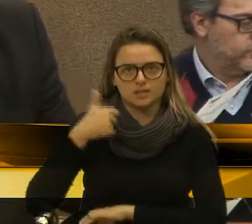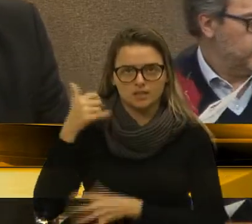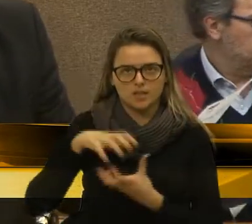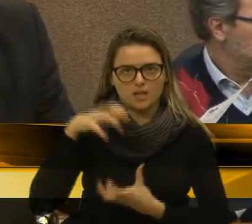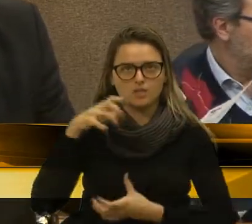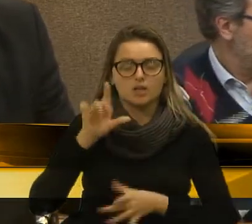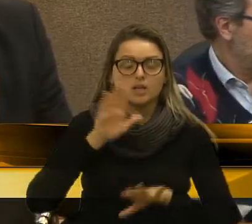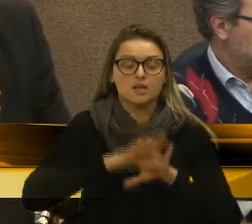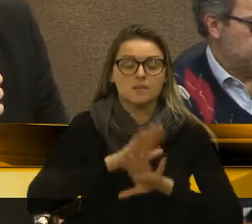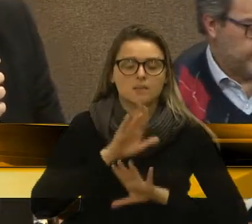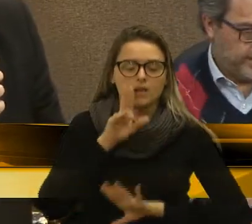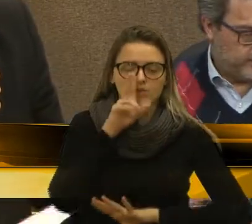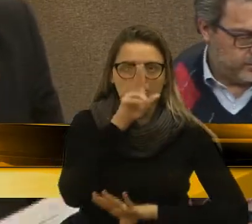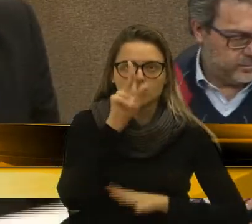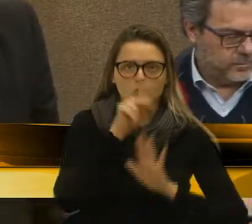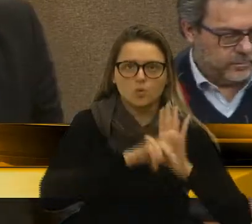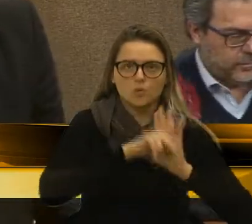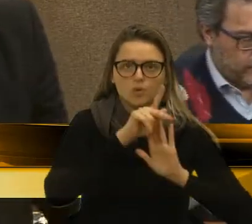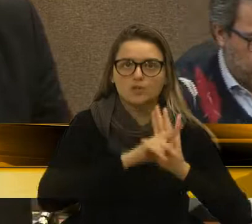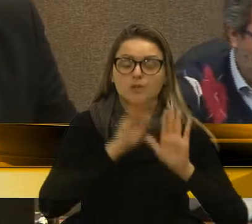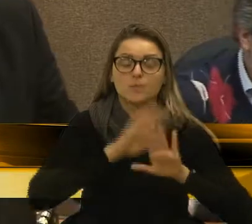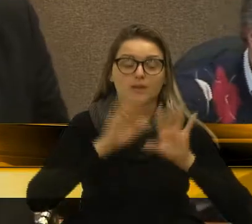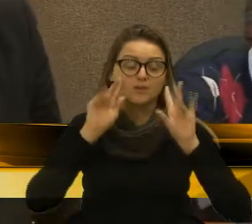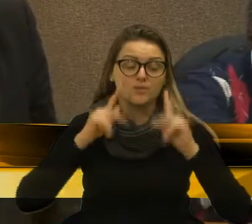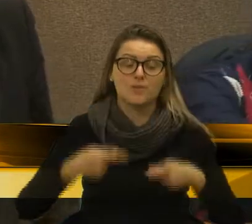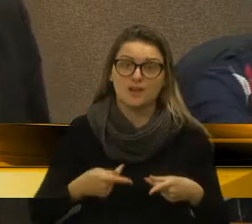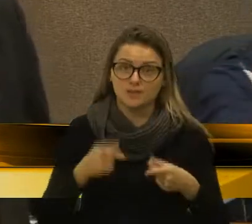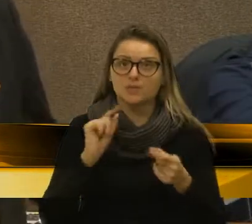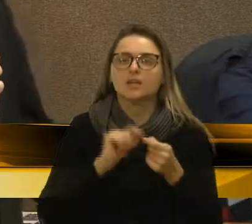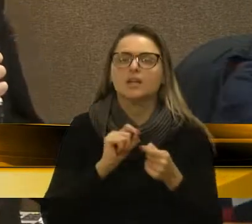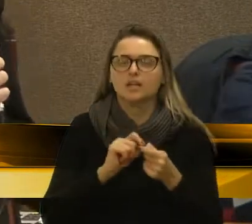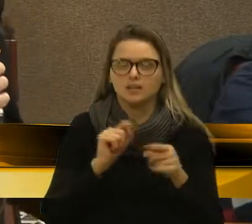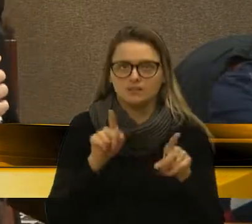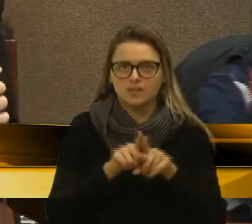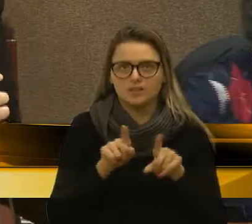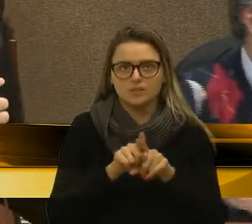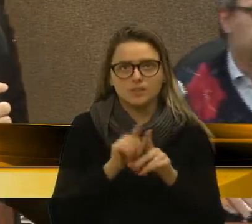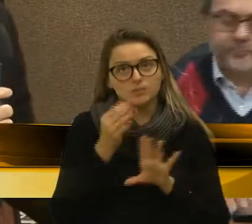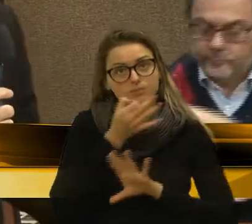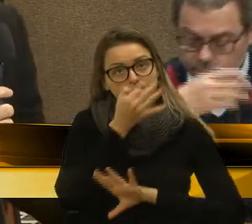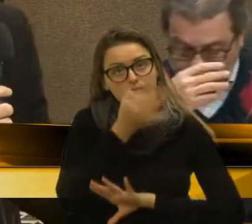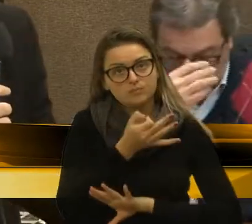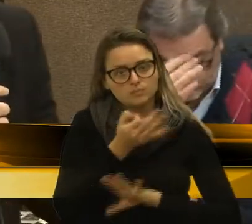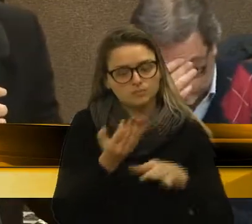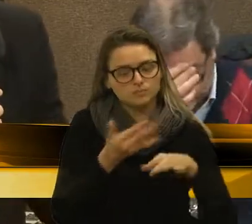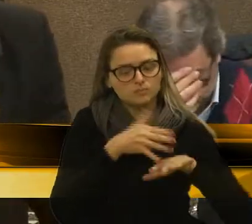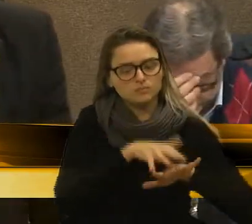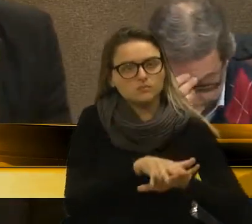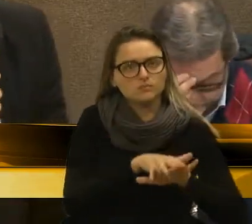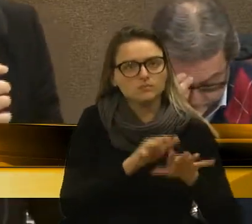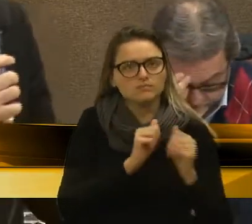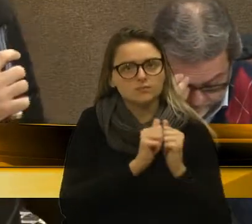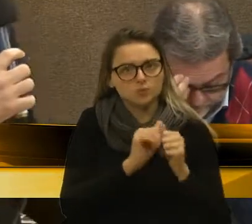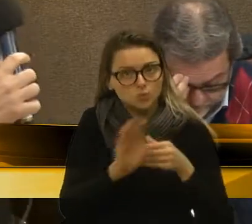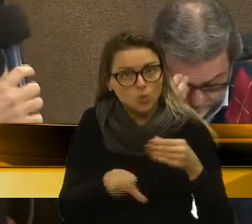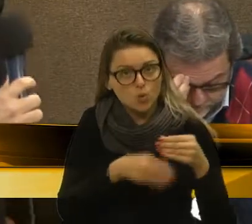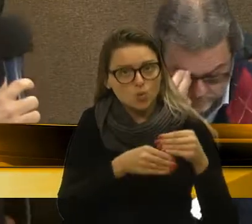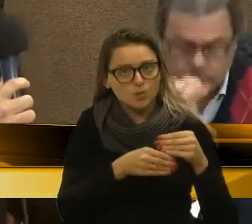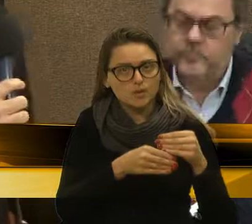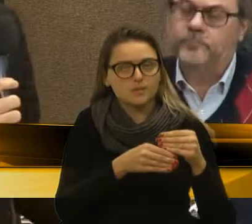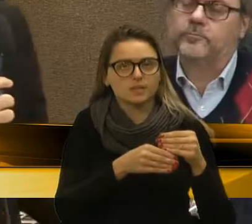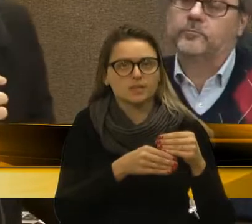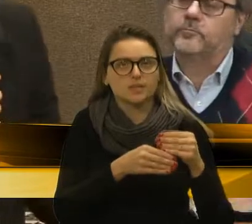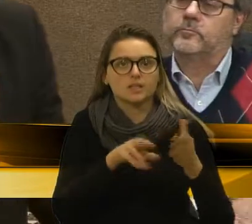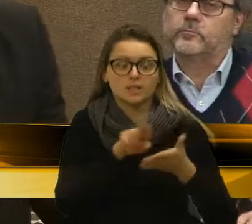educação como um projeto humanizador. E faz uma sugestão de inclusão no projeto que, além da redação